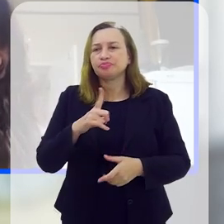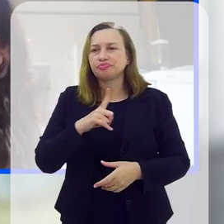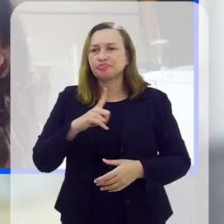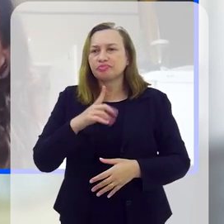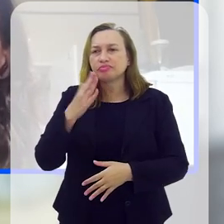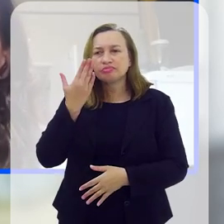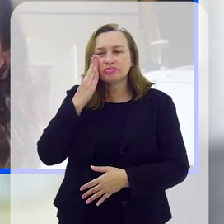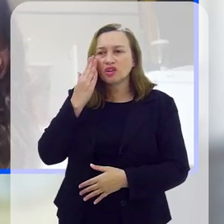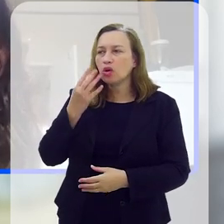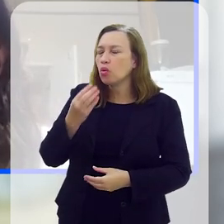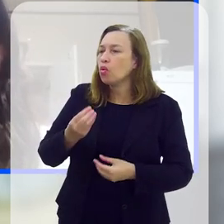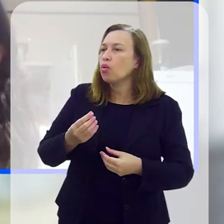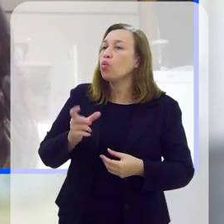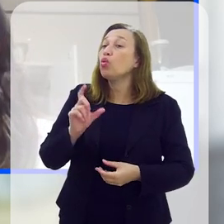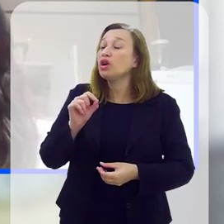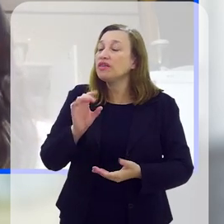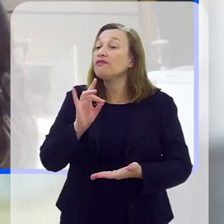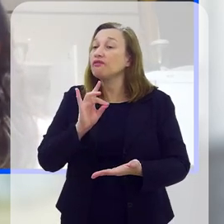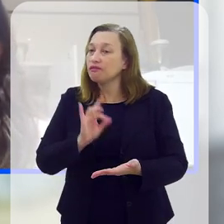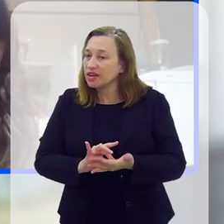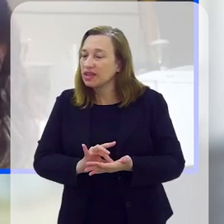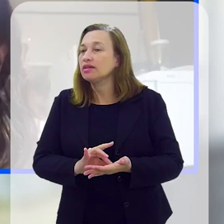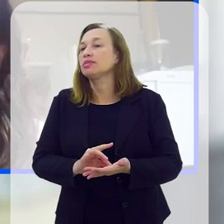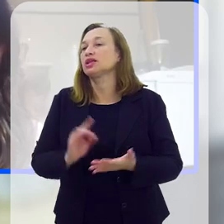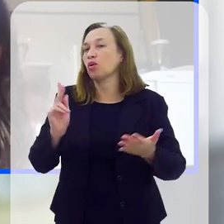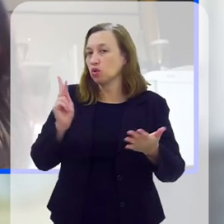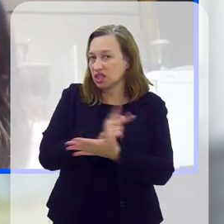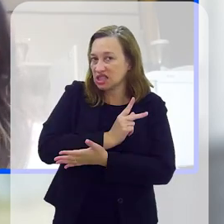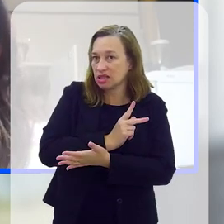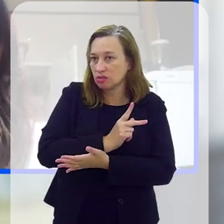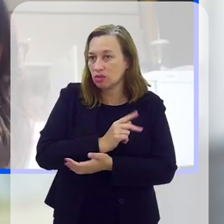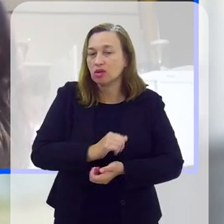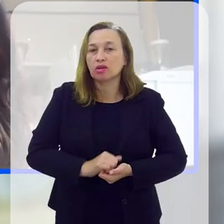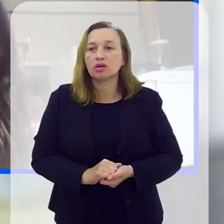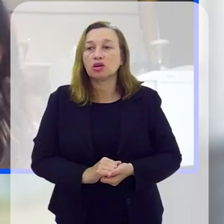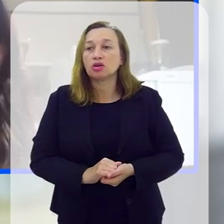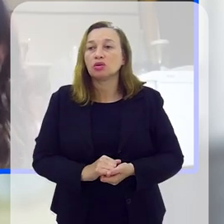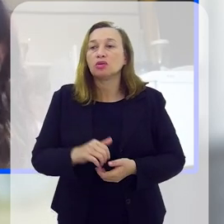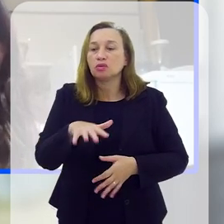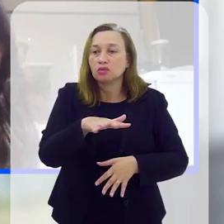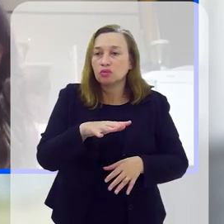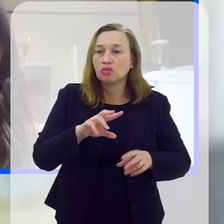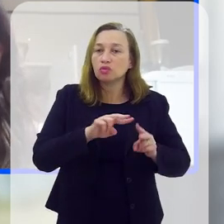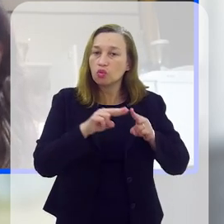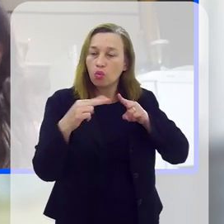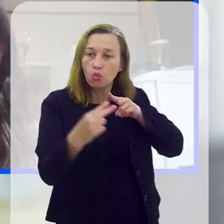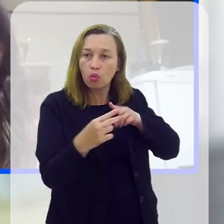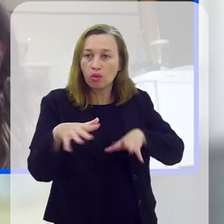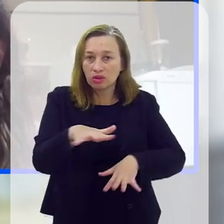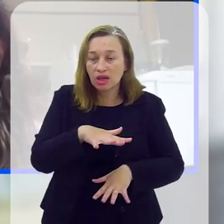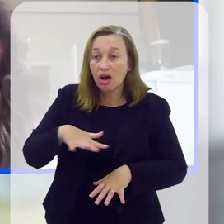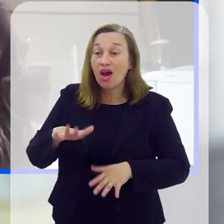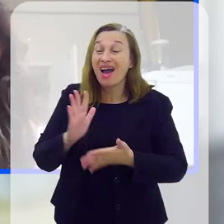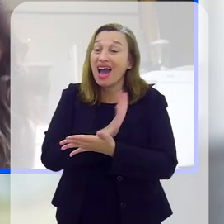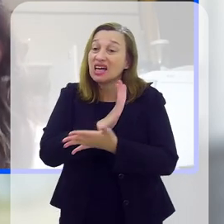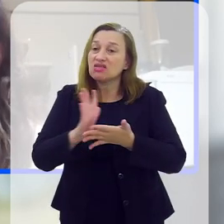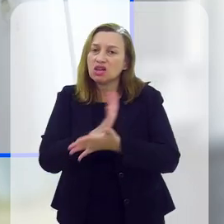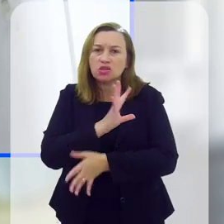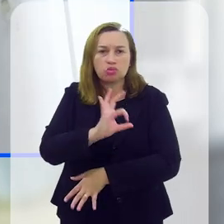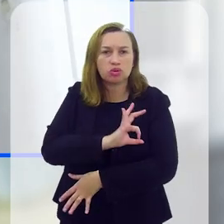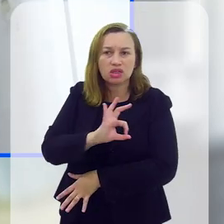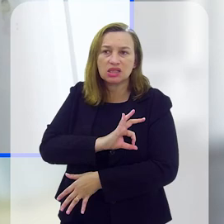rápida, para nós termos noção do que está realmente acontecendo, do que está acontecendo no ambiente virtual,